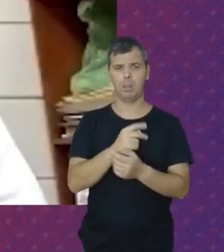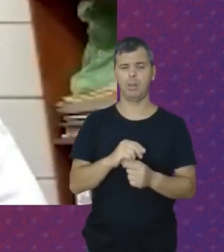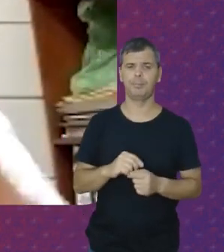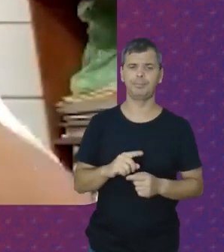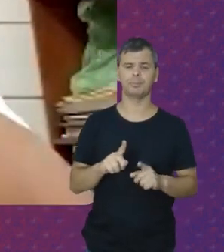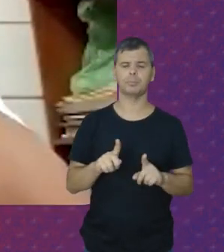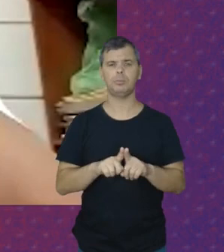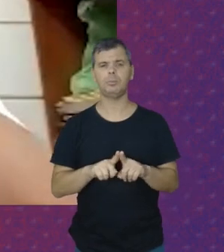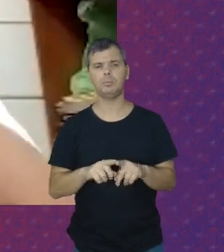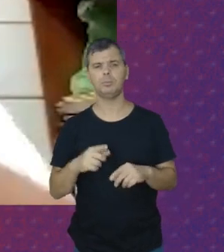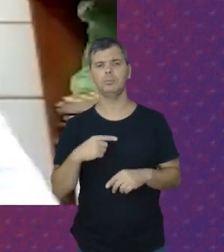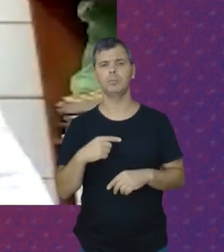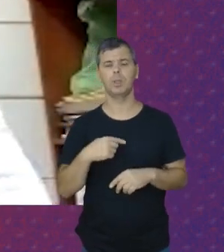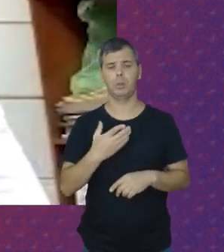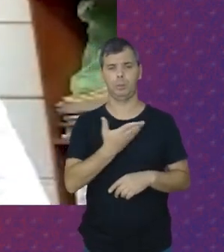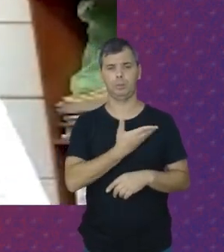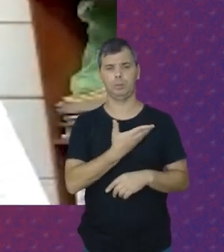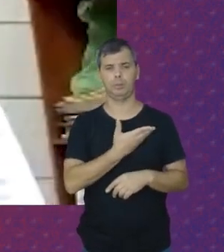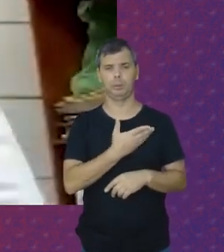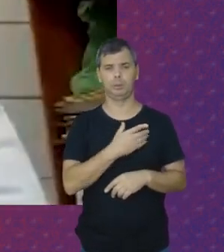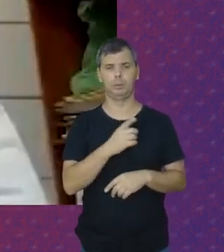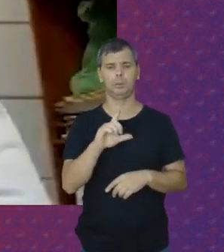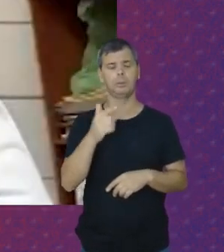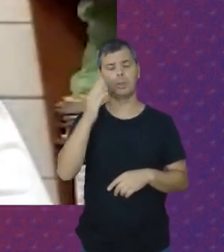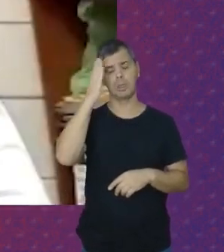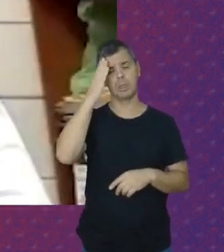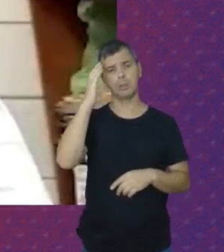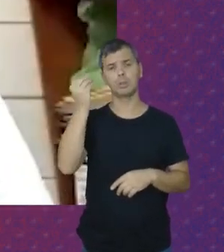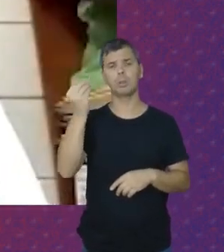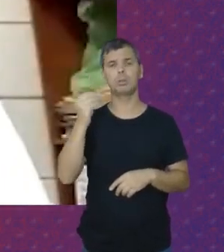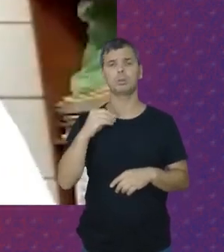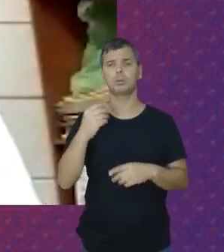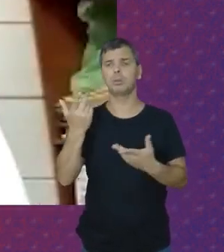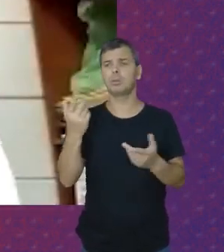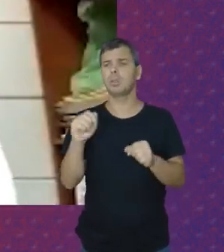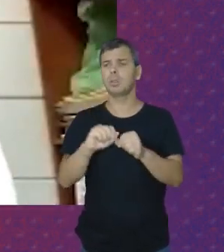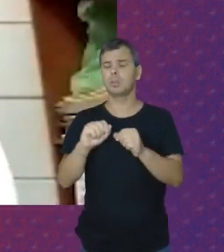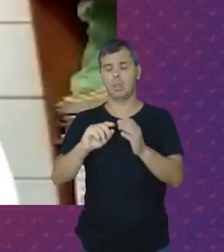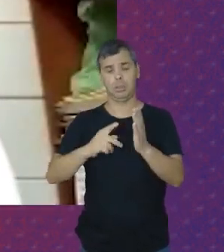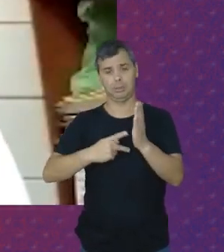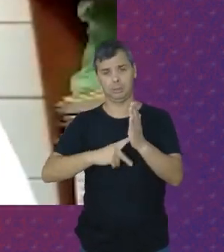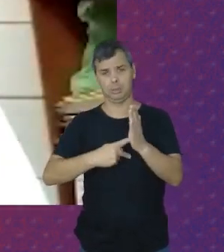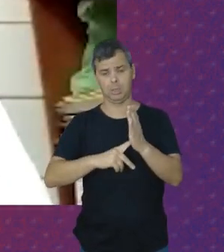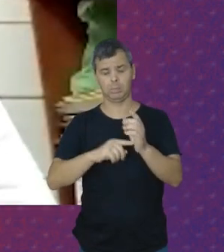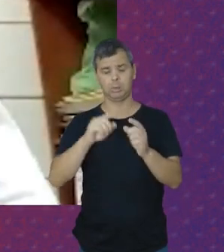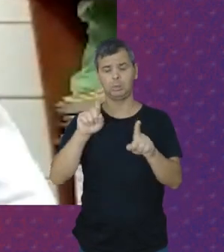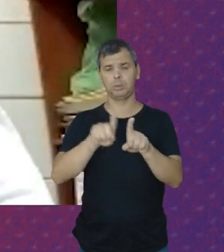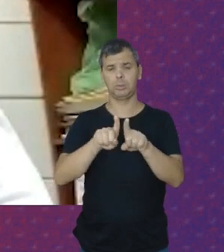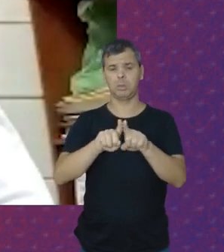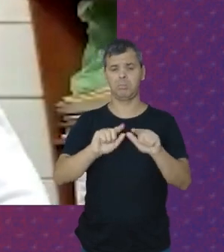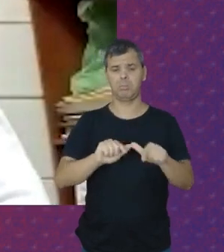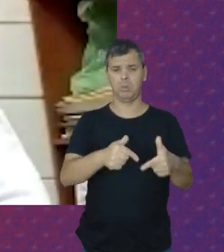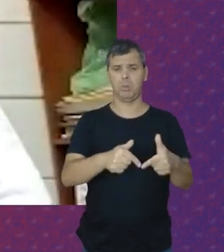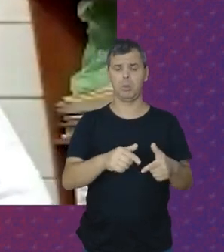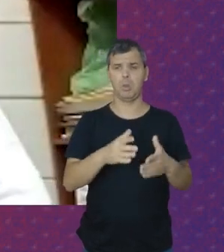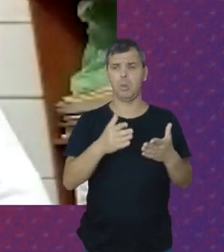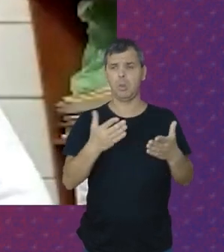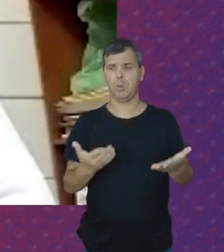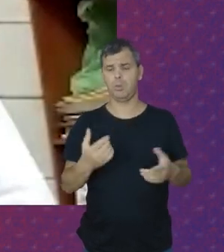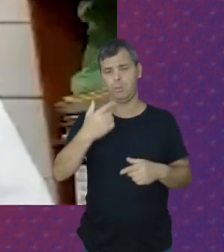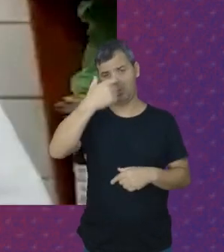isso As companheiras Elas muitas vezes Não sabem Que existe Indicato Não sabem Que existe Essa luta Então Quando Eu